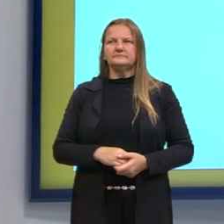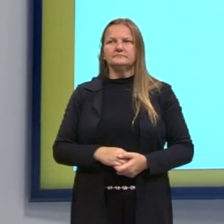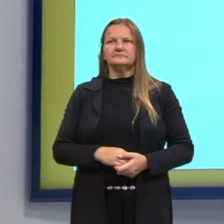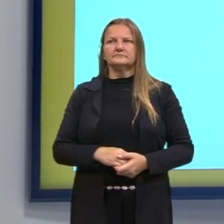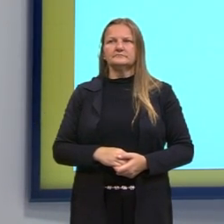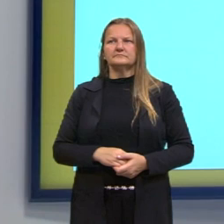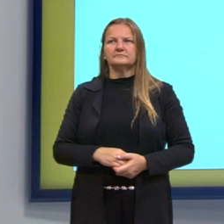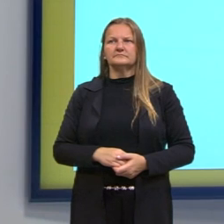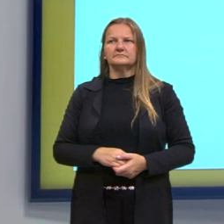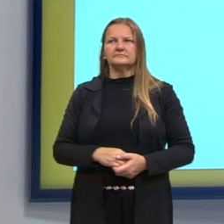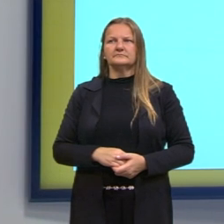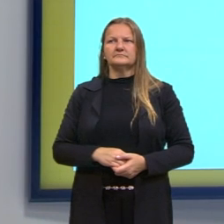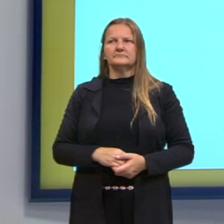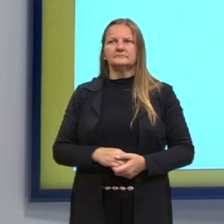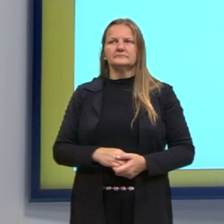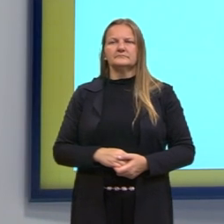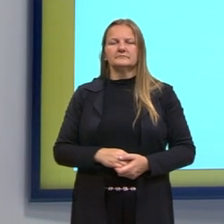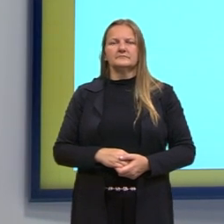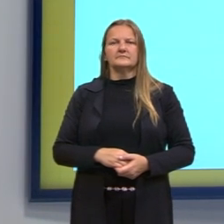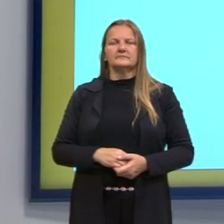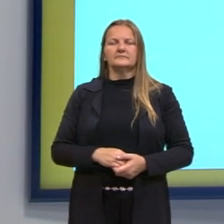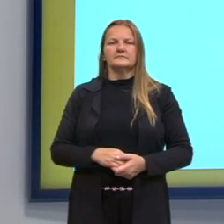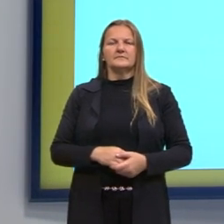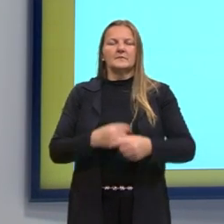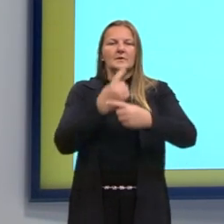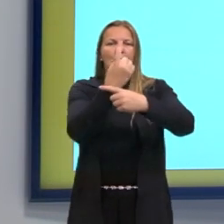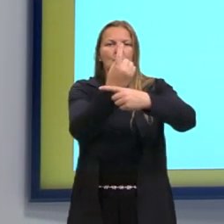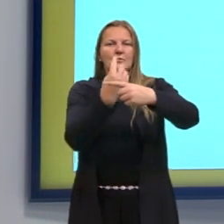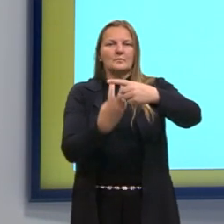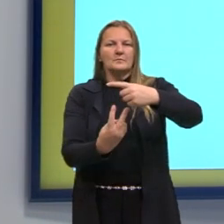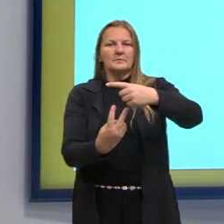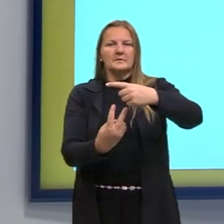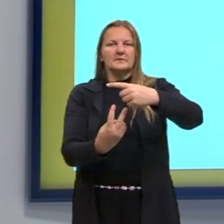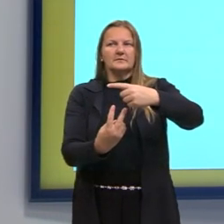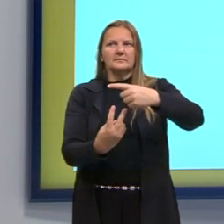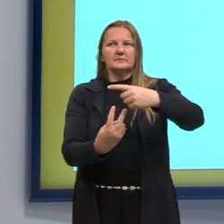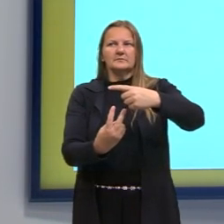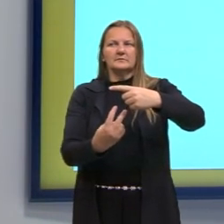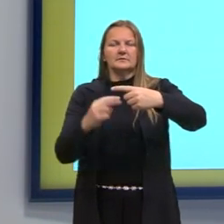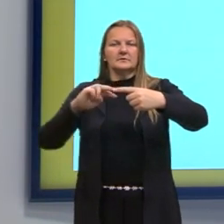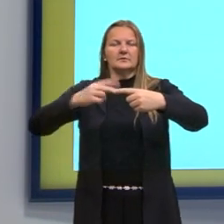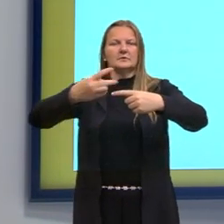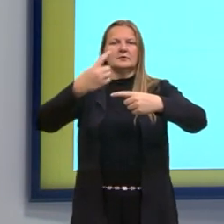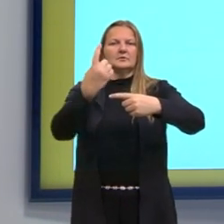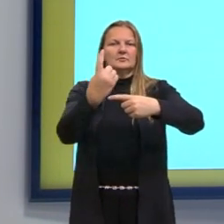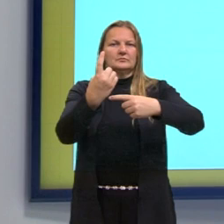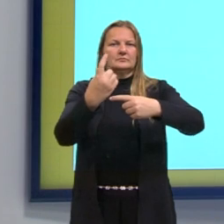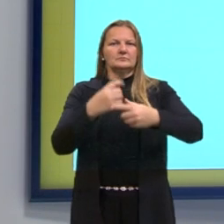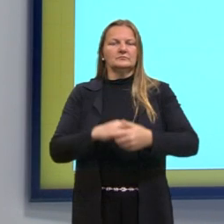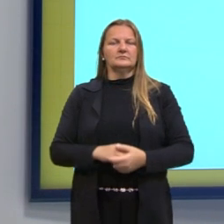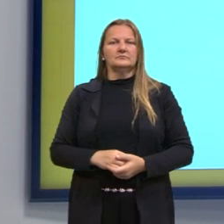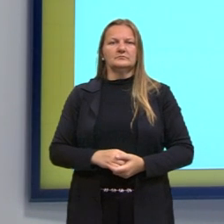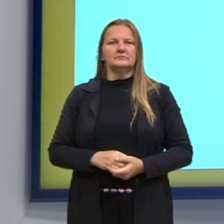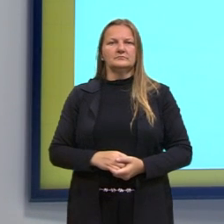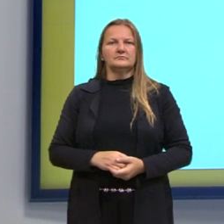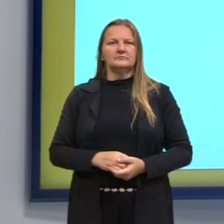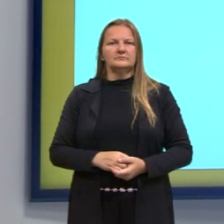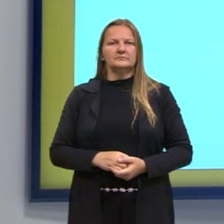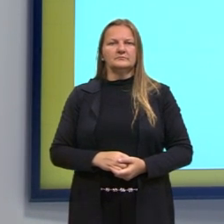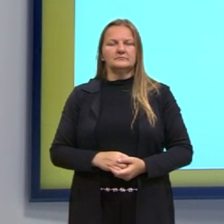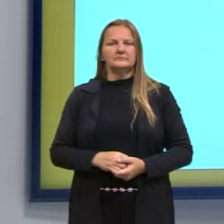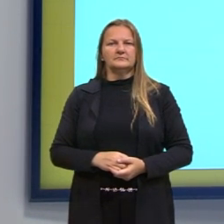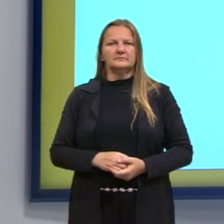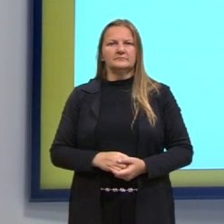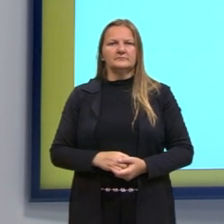pensei? Bom, 1 meio eu posso escrever como 1 meio elevado a 1. Eu transformei aquela escrita em